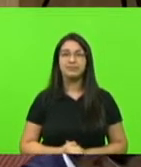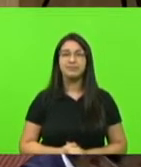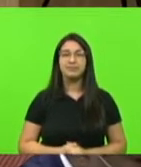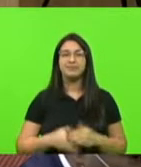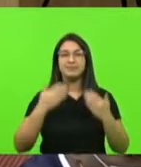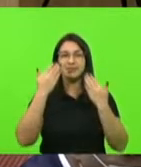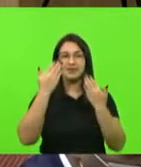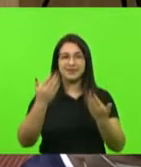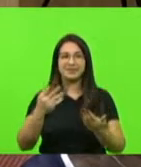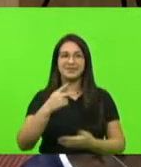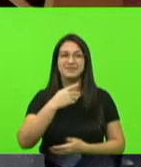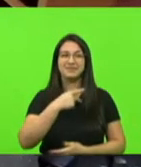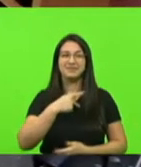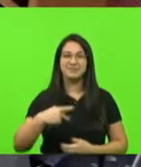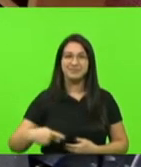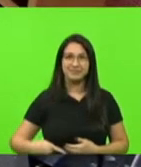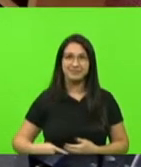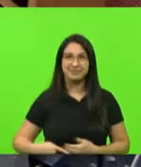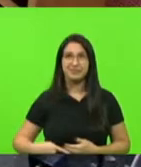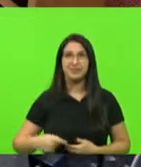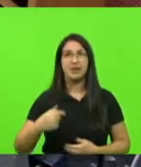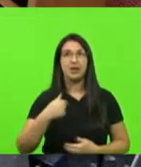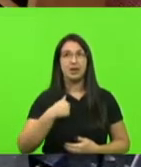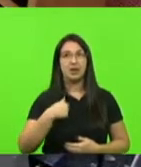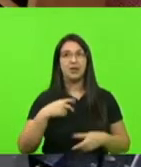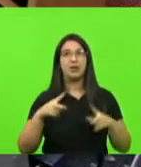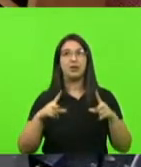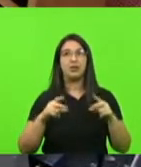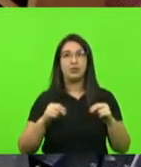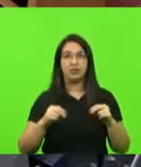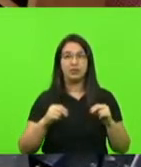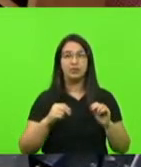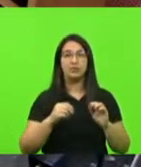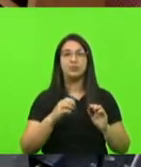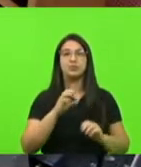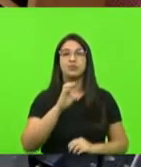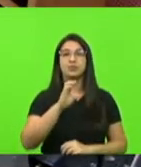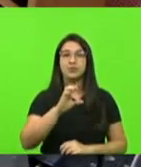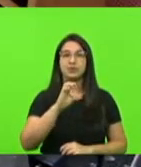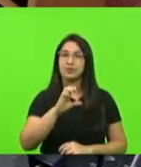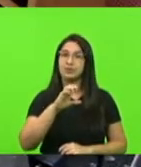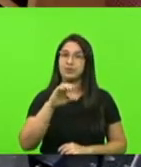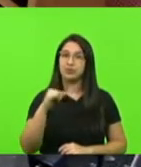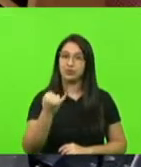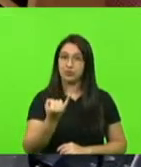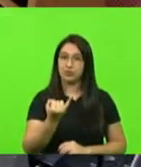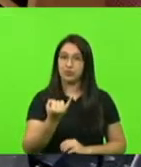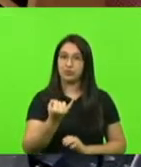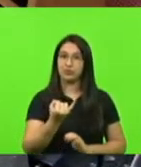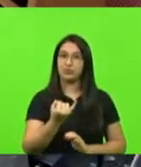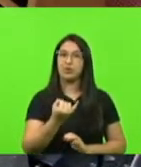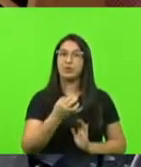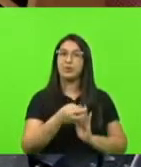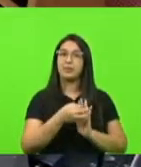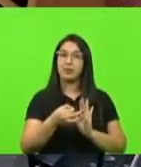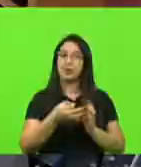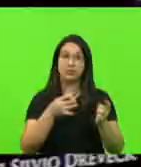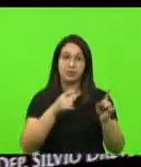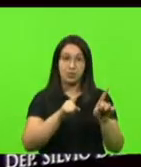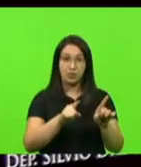senhor presidente. Eu reconheço que a CCJ deu o parecer pela rejeição do veto, deputado Bruno.